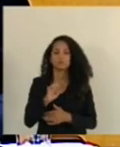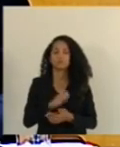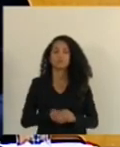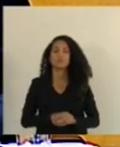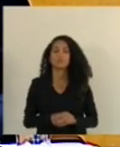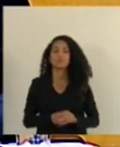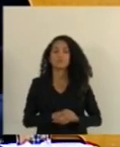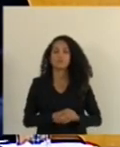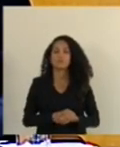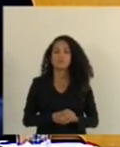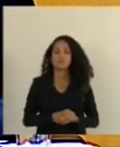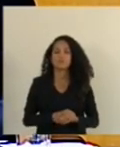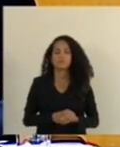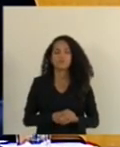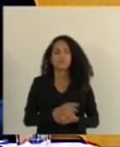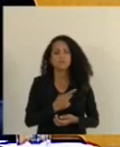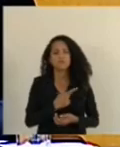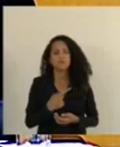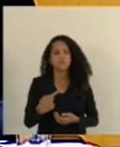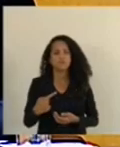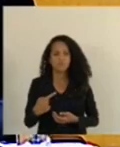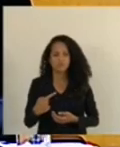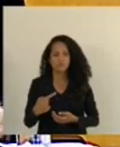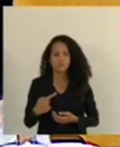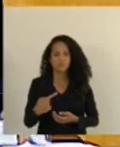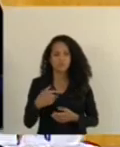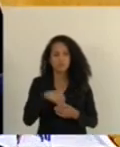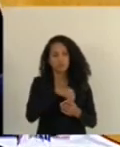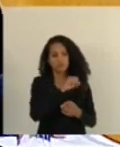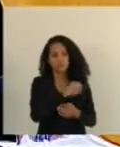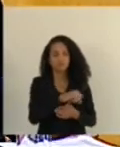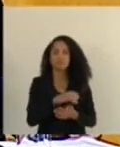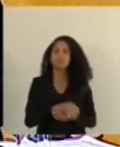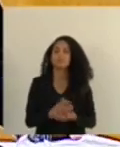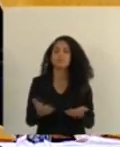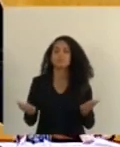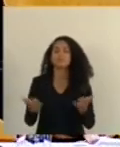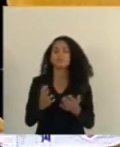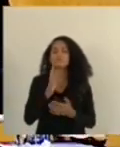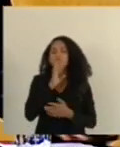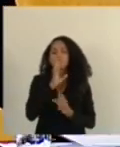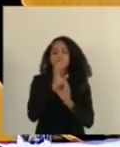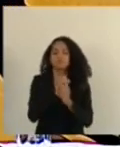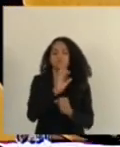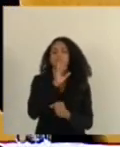deputado Voto sim, senhor presidente. Deputado Vandinho Leite vota sim. Vamos proclamar o resultado.